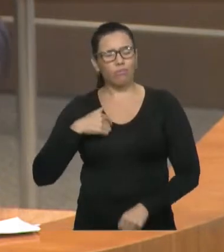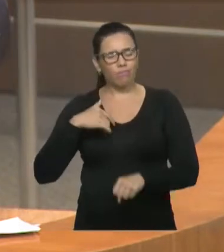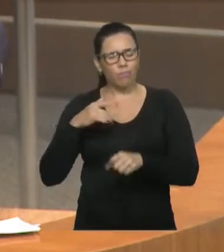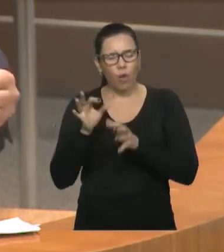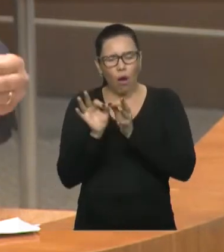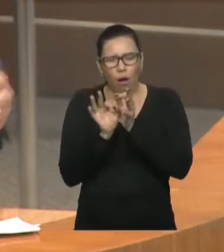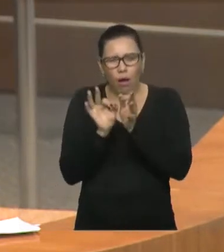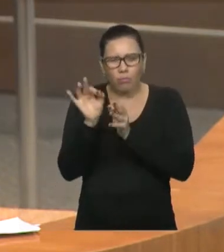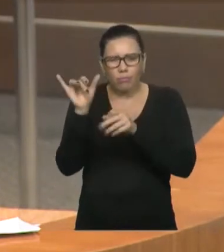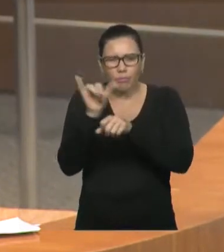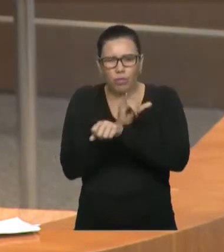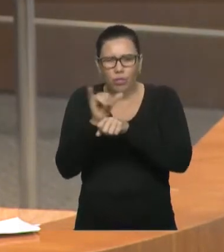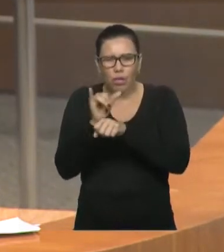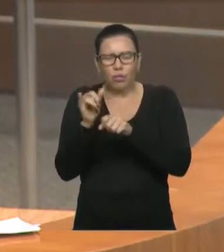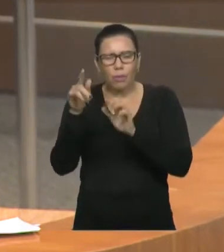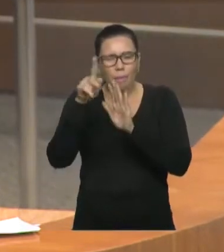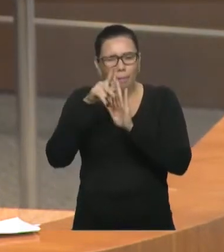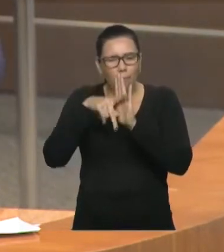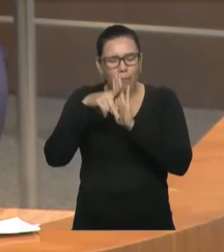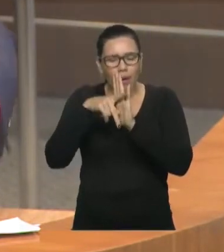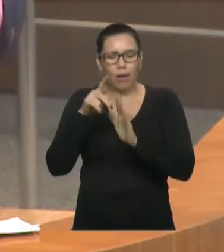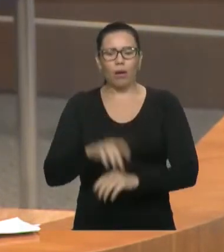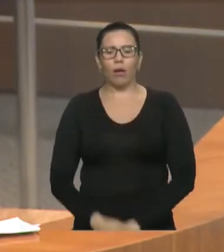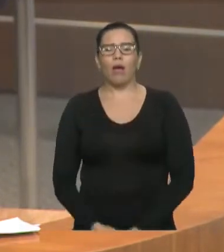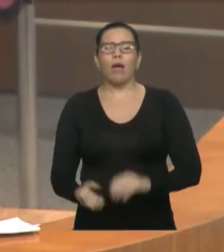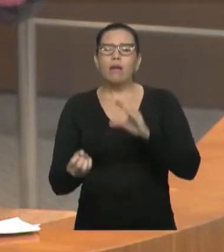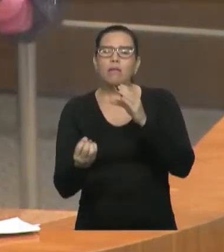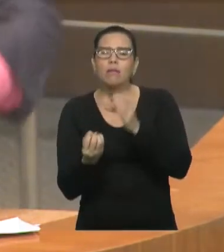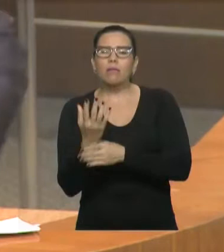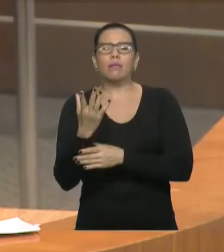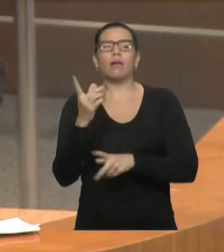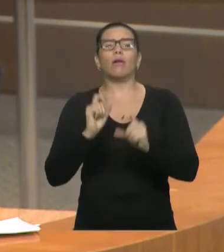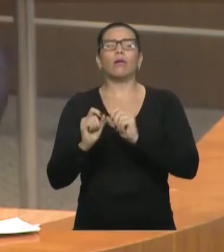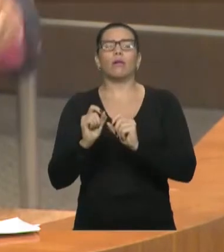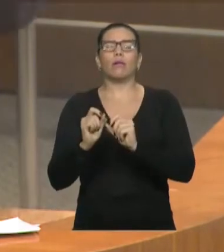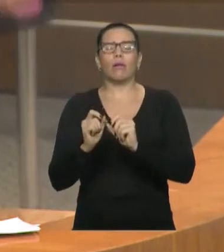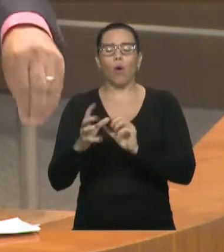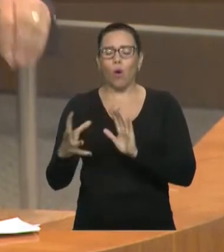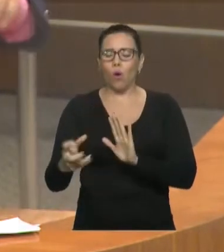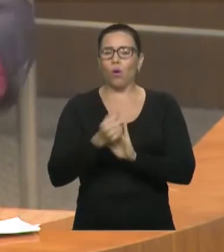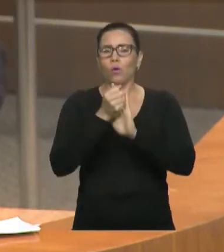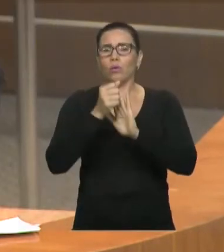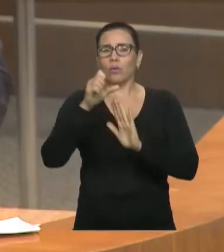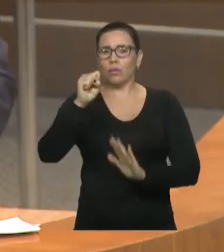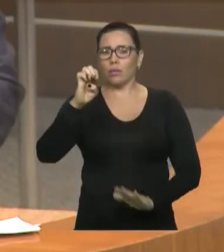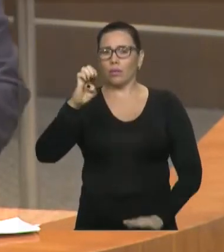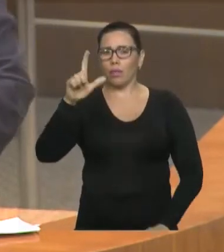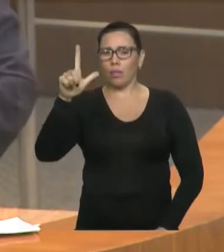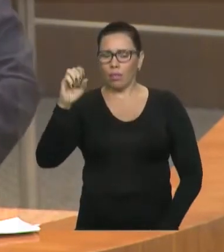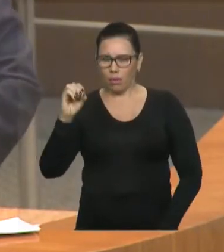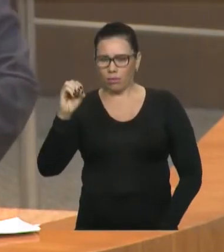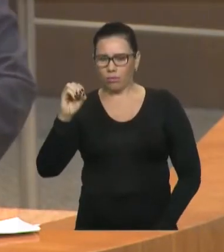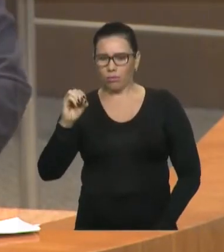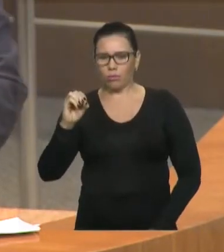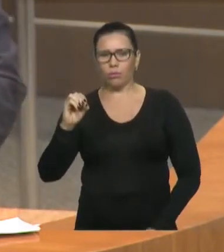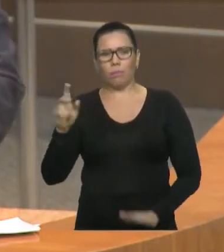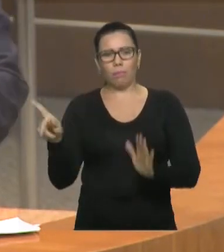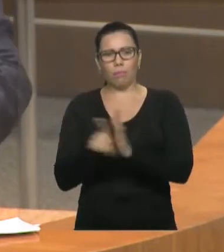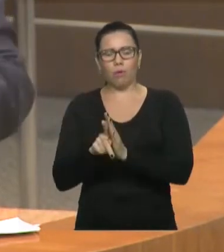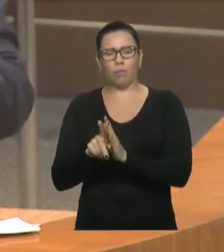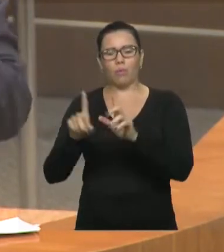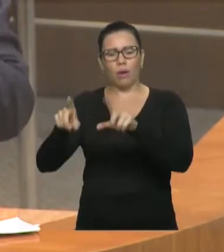criar o selo da agricultura familiar, que foi um projeto de lei que é apresentado pelo deputado Ciro Neto, aprovado aqui nesta casa, já neste ano.